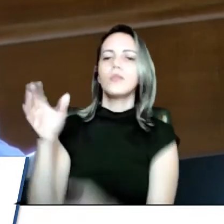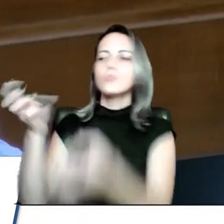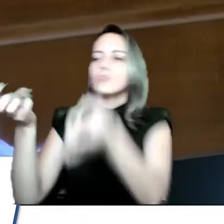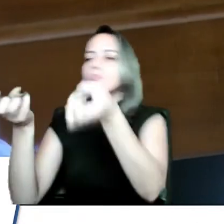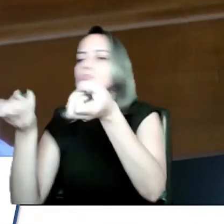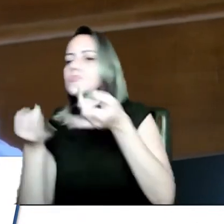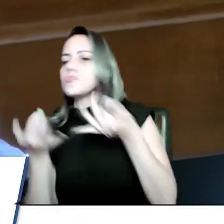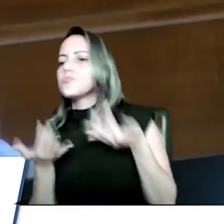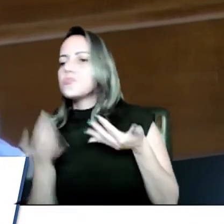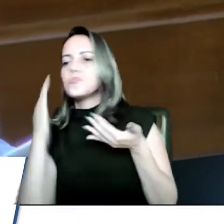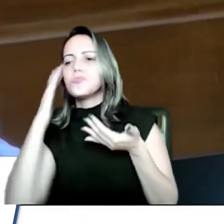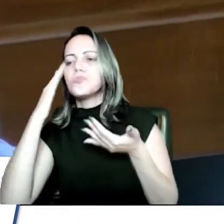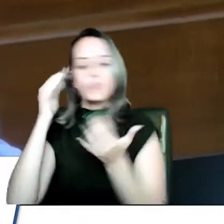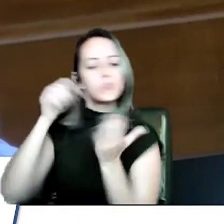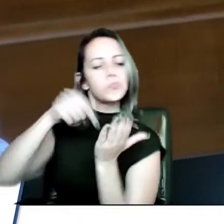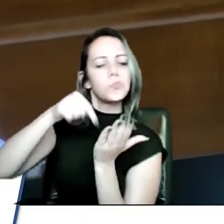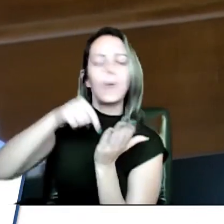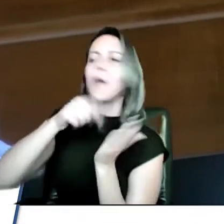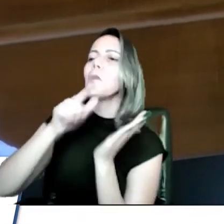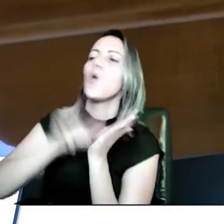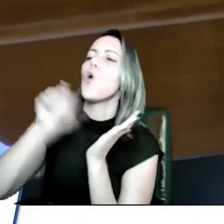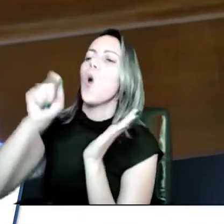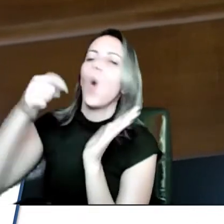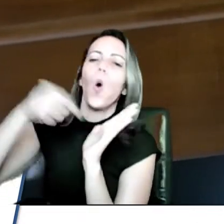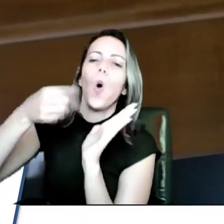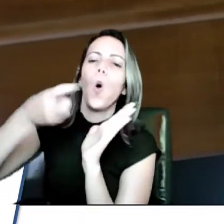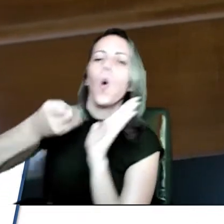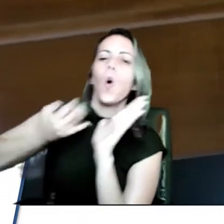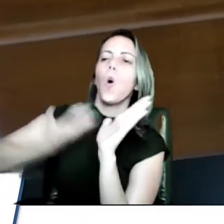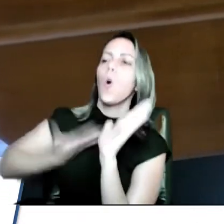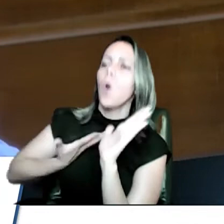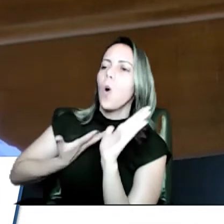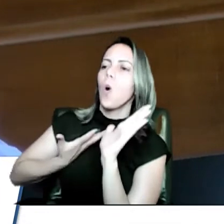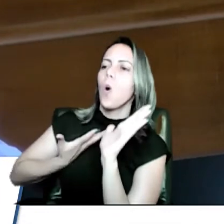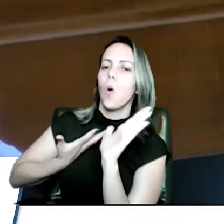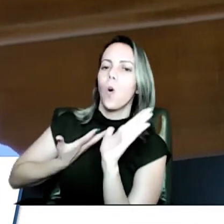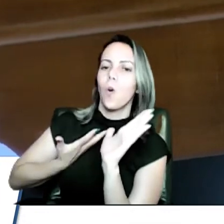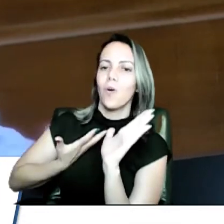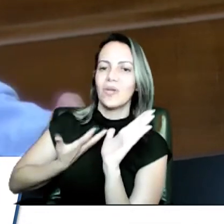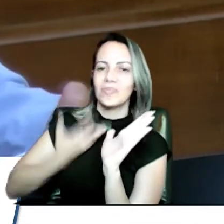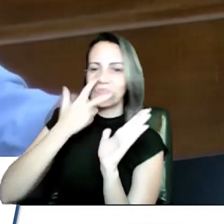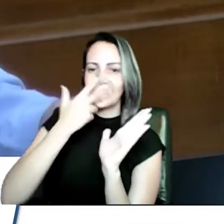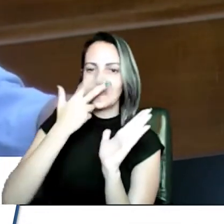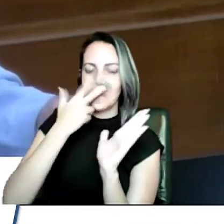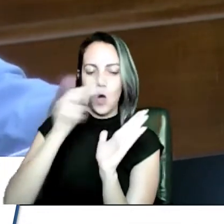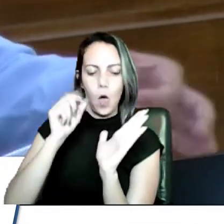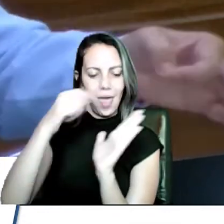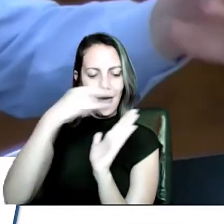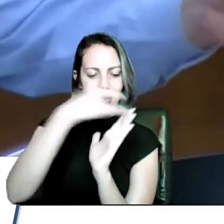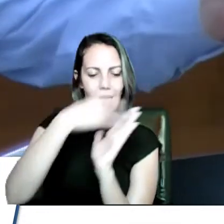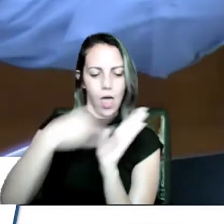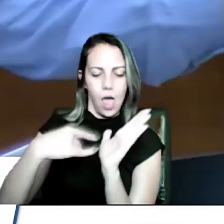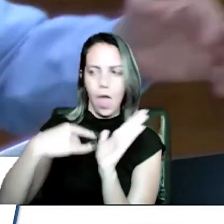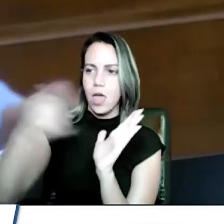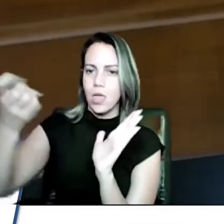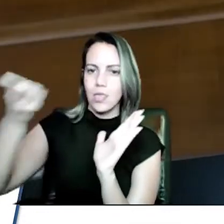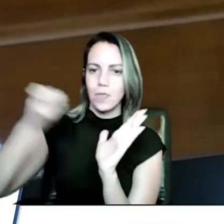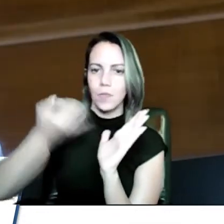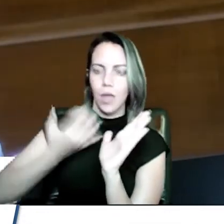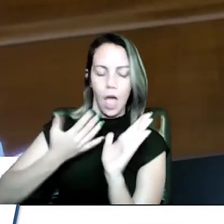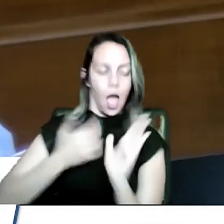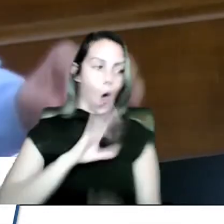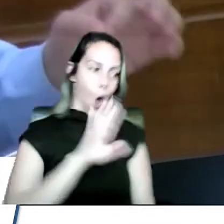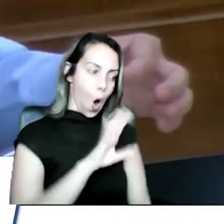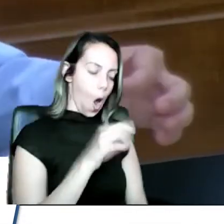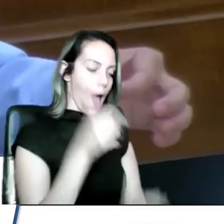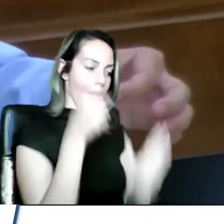essas pessoas. Que dê uma assessoria, fazer tipo uma tradução também, ó, esse documento, ela vai conseguir em tal lugar ser assim.